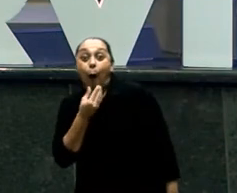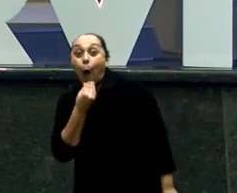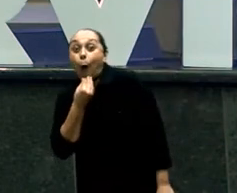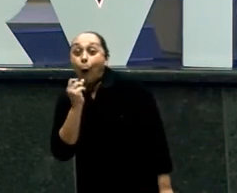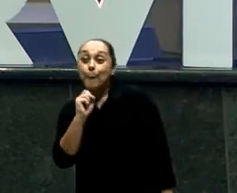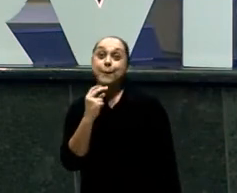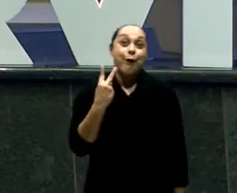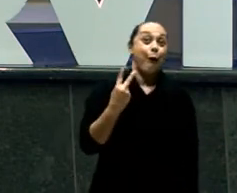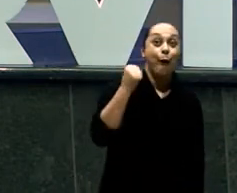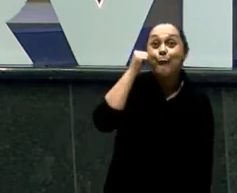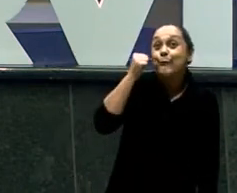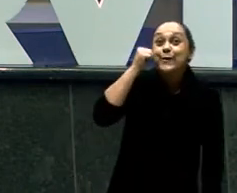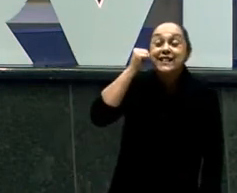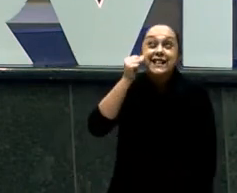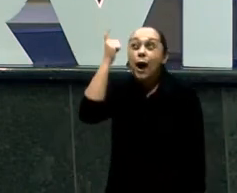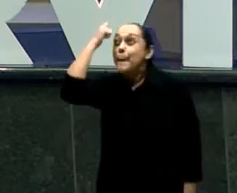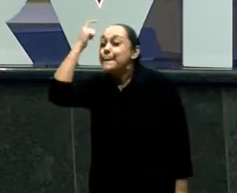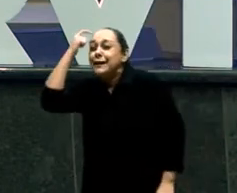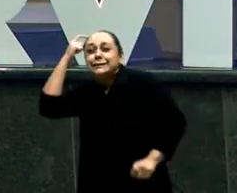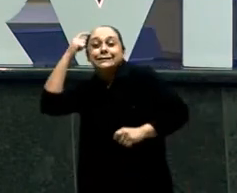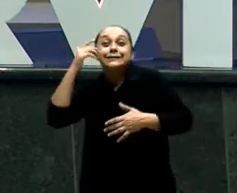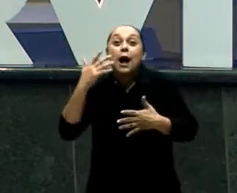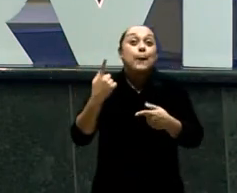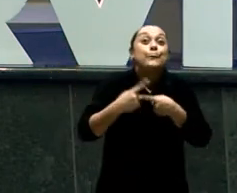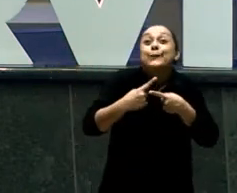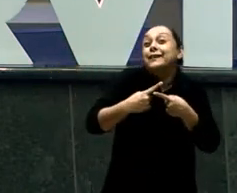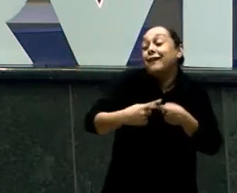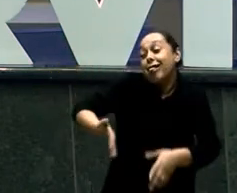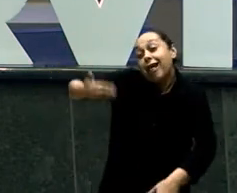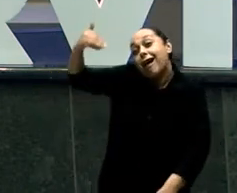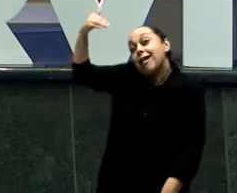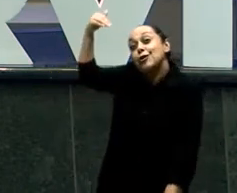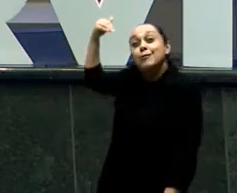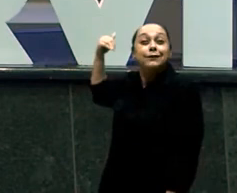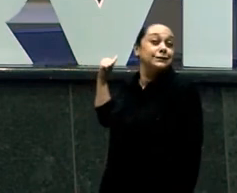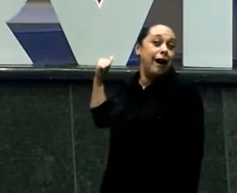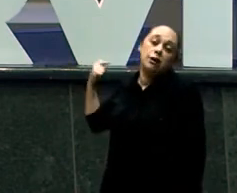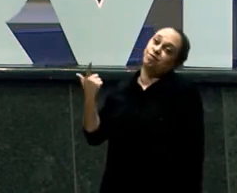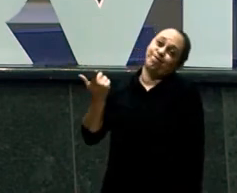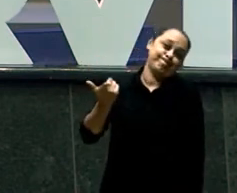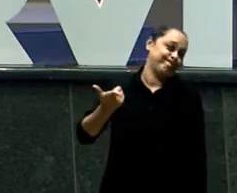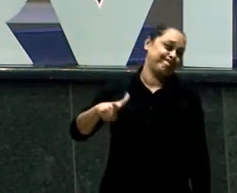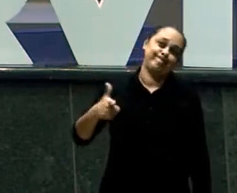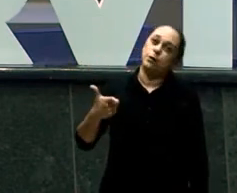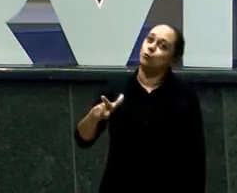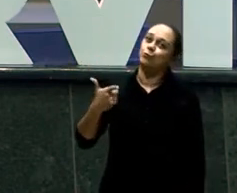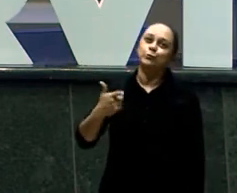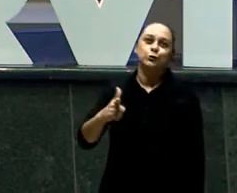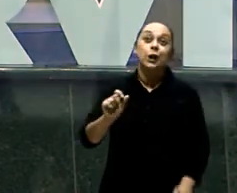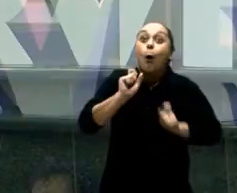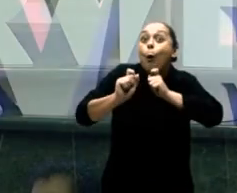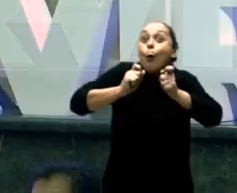Aí Né Porque não tinha Uma Gabriel é novo Assim Mas Foi na época Da agulha Ou já